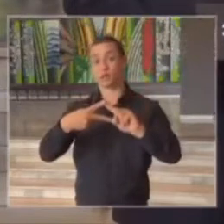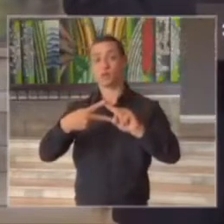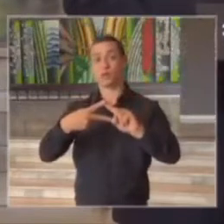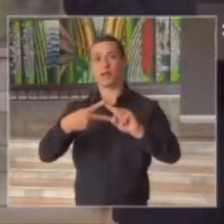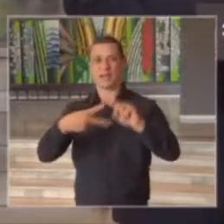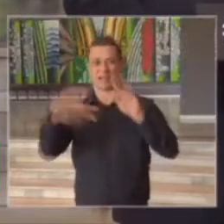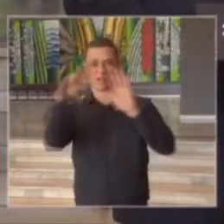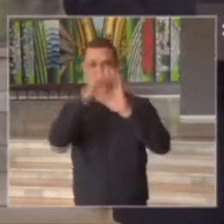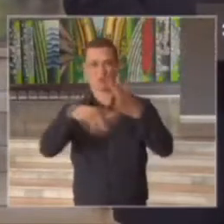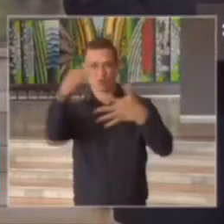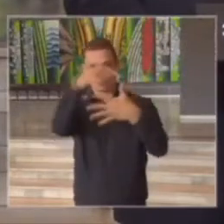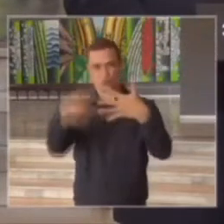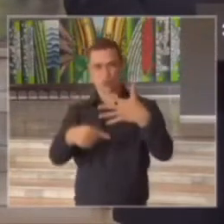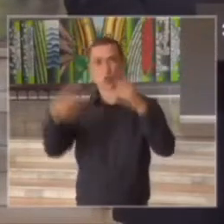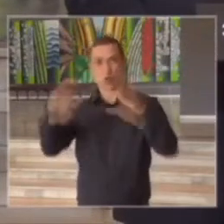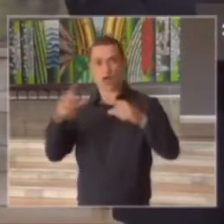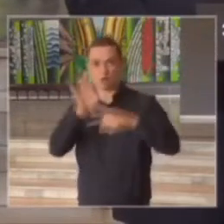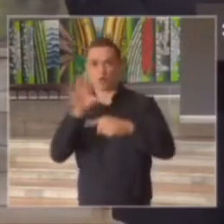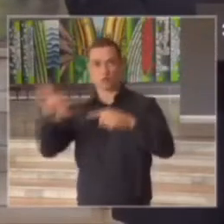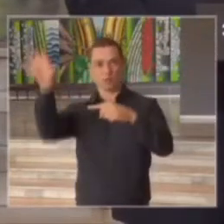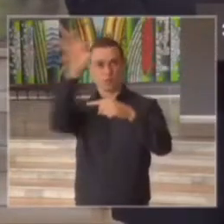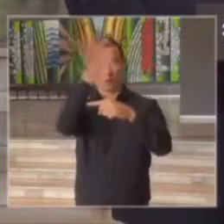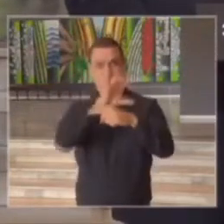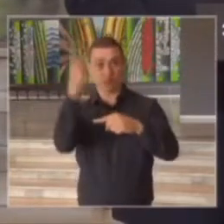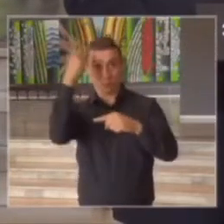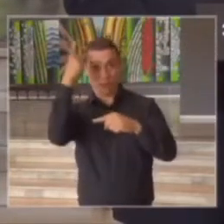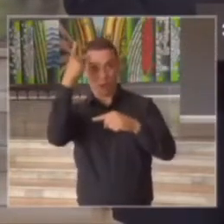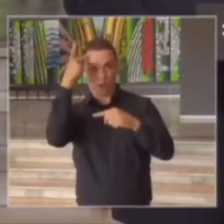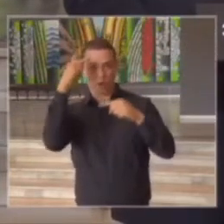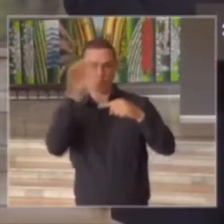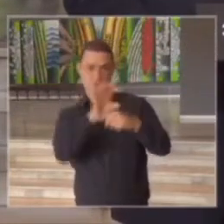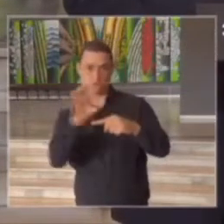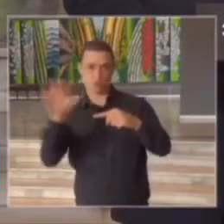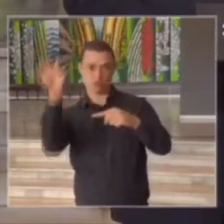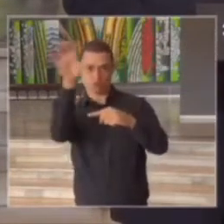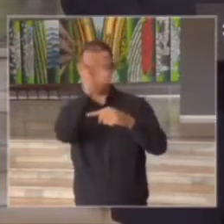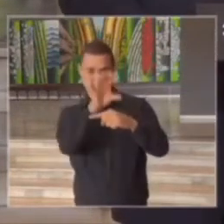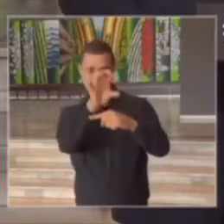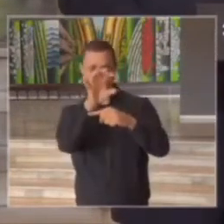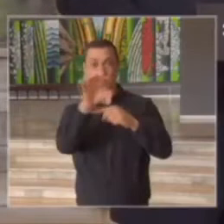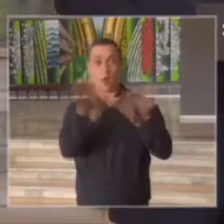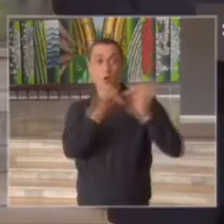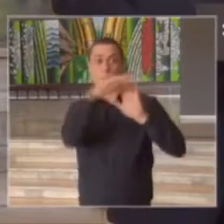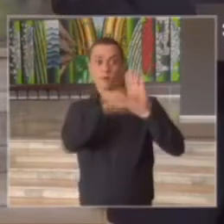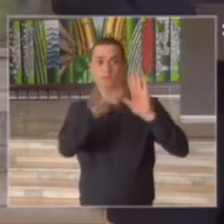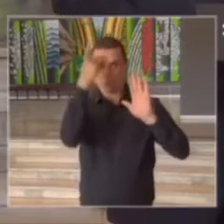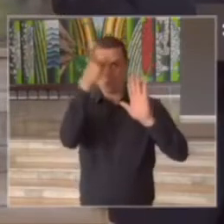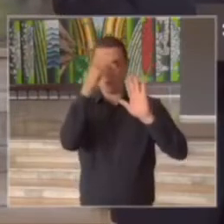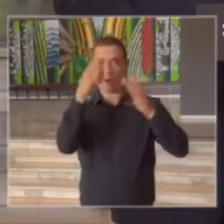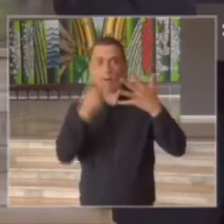São Paulo conforme nós já tínhamos mencionado sempre que necessário